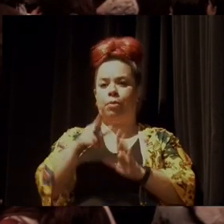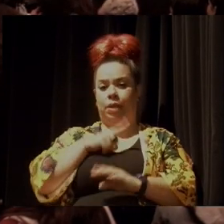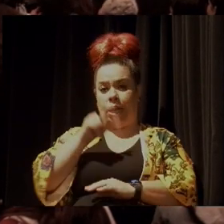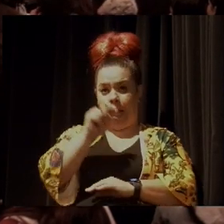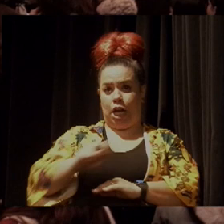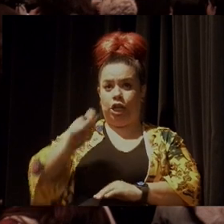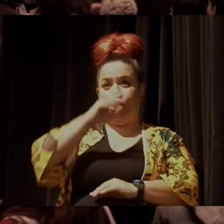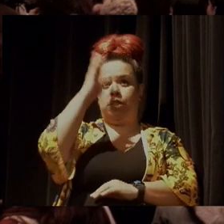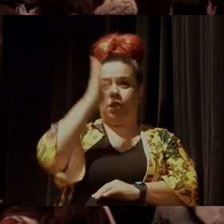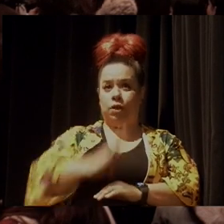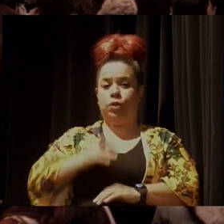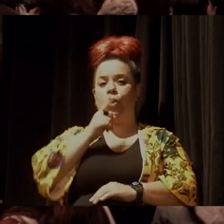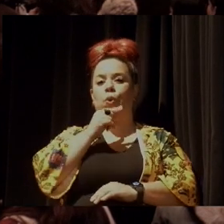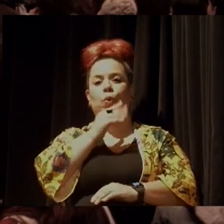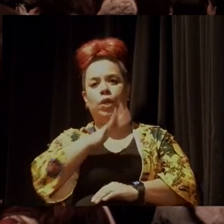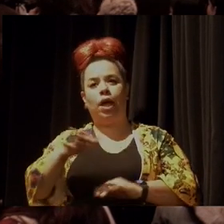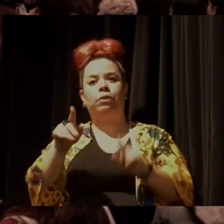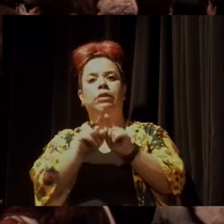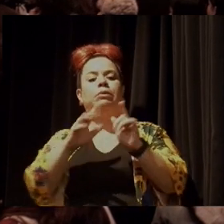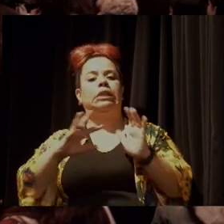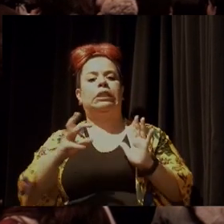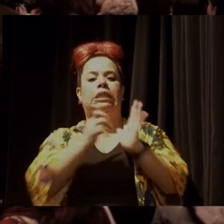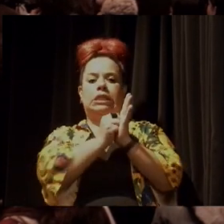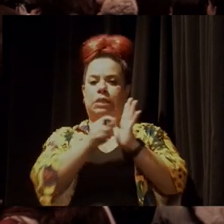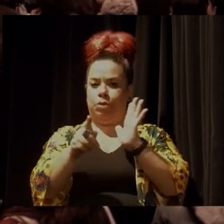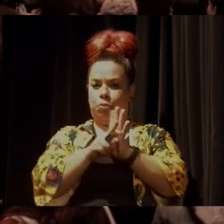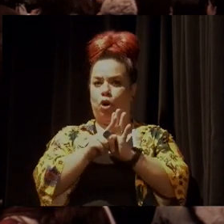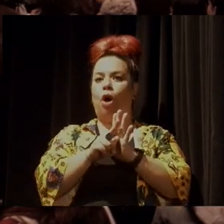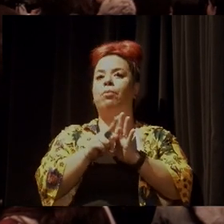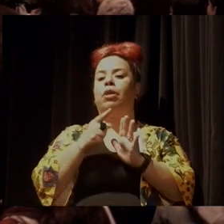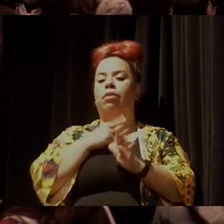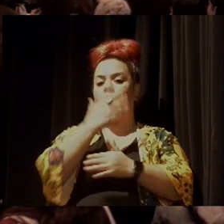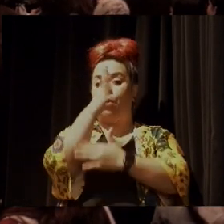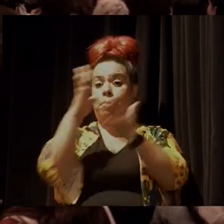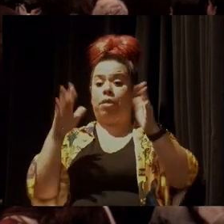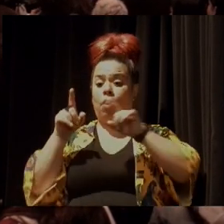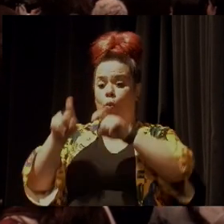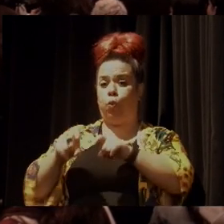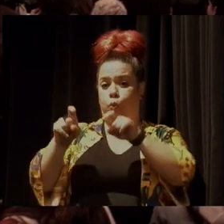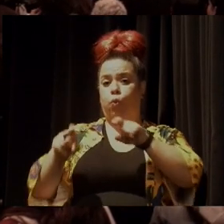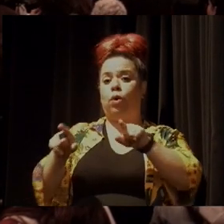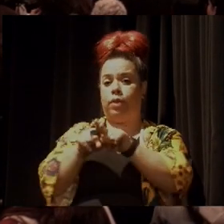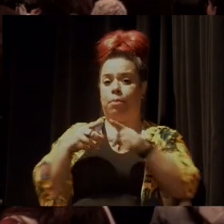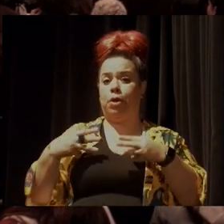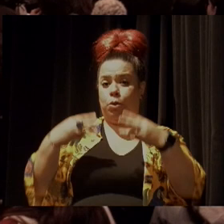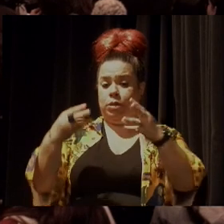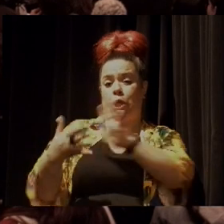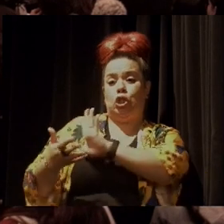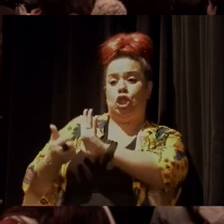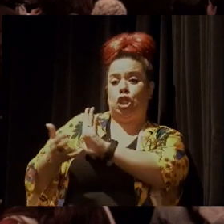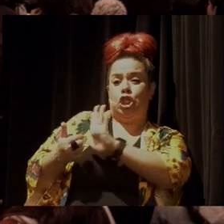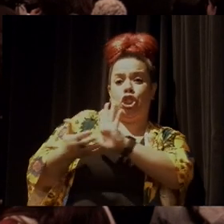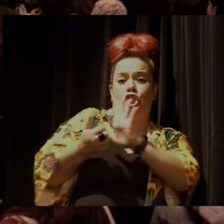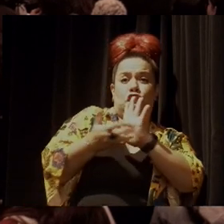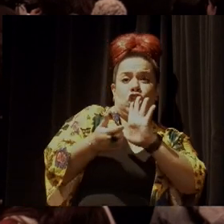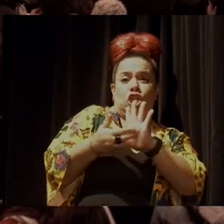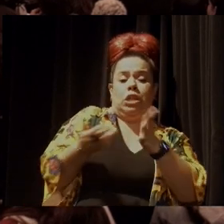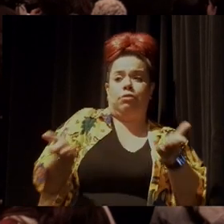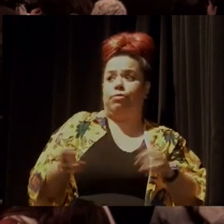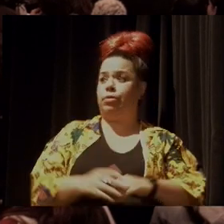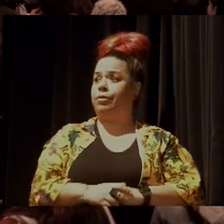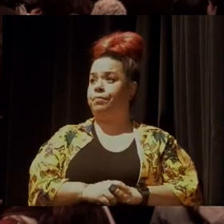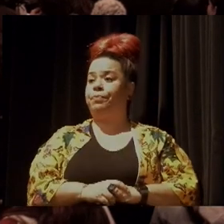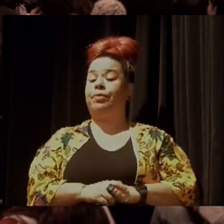Águas, o cadastramento ambiental rural do Ministério do Meio Ambiente. Então, essa